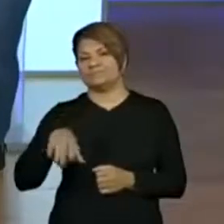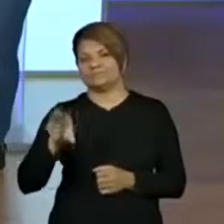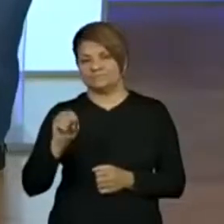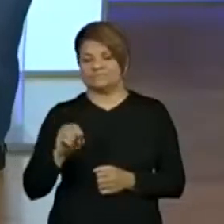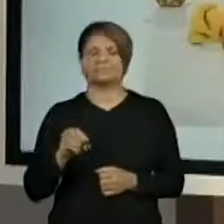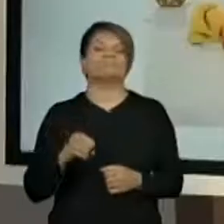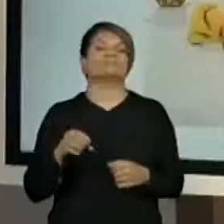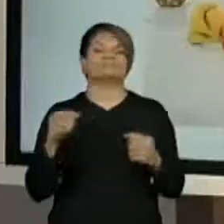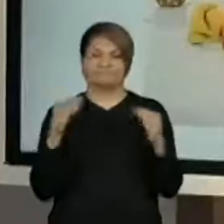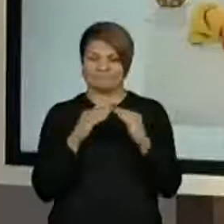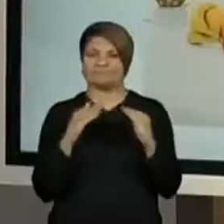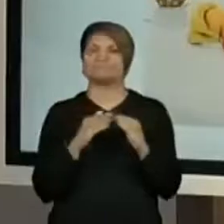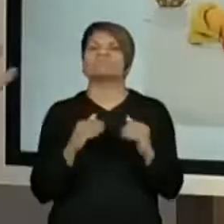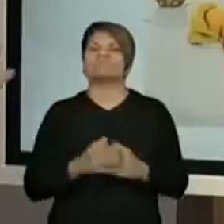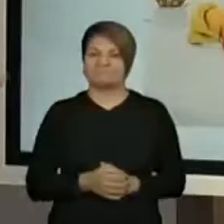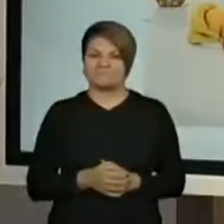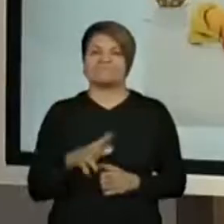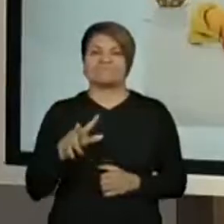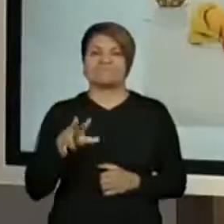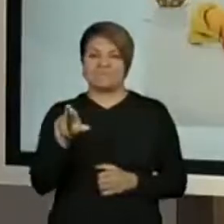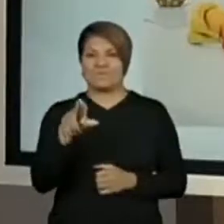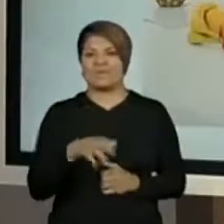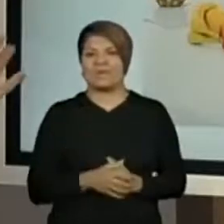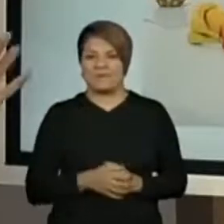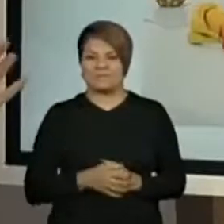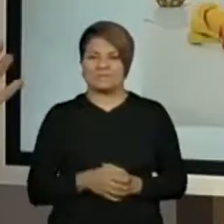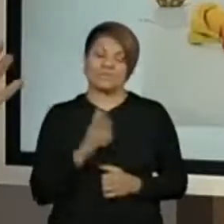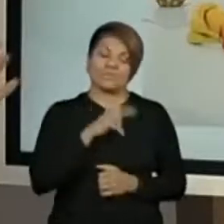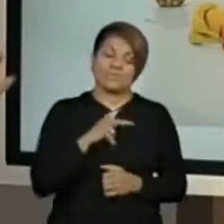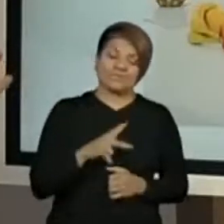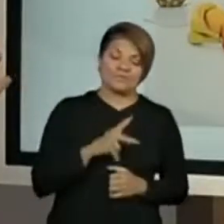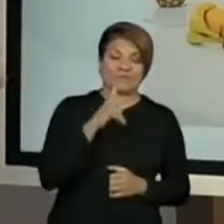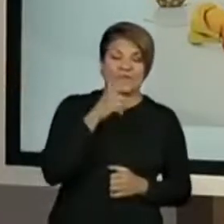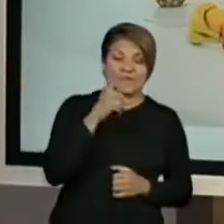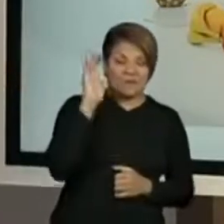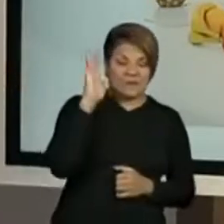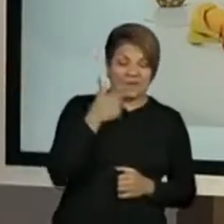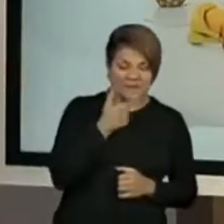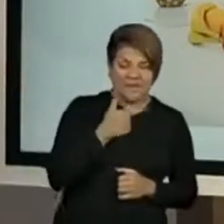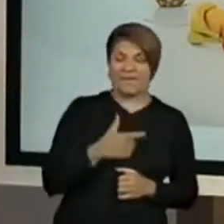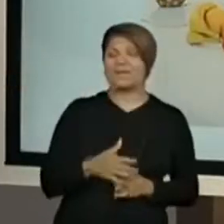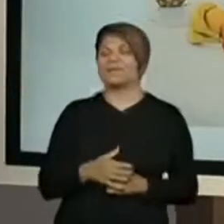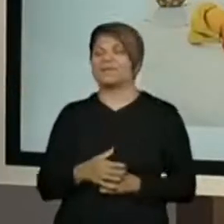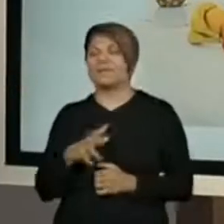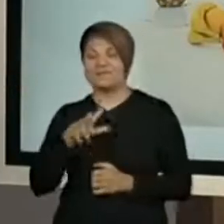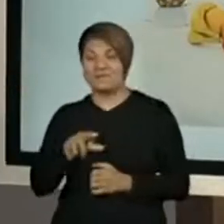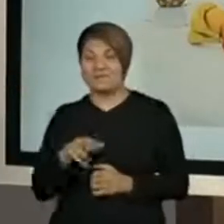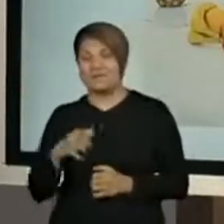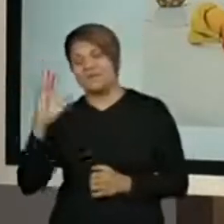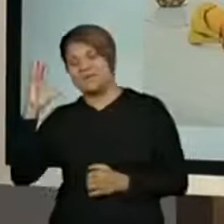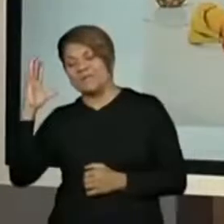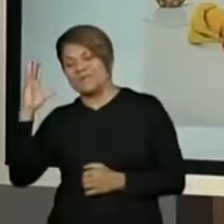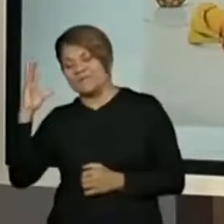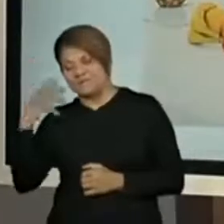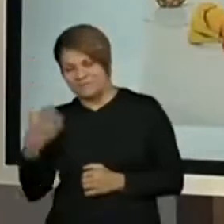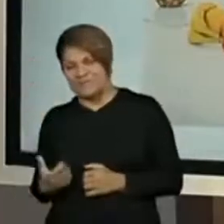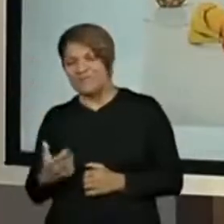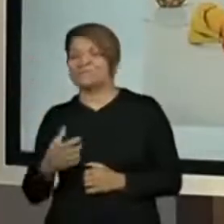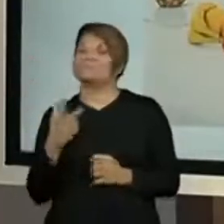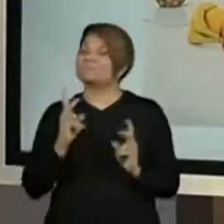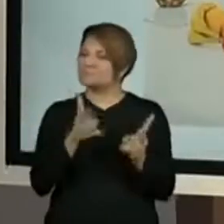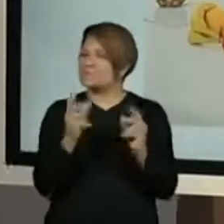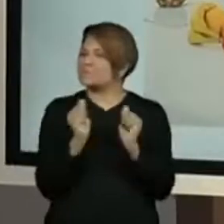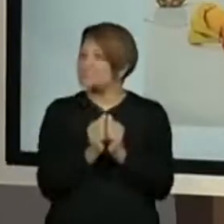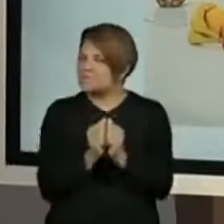Caio Lourenzo, uma dupla parecida com professora Kelly e professora Vivi, né? Sempre juntos aqui com a gente. A gente agradece